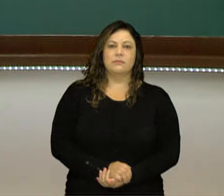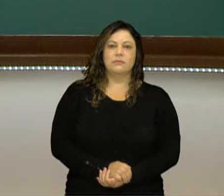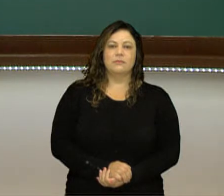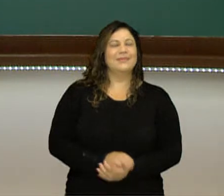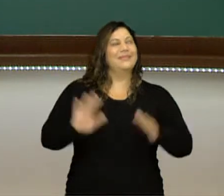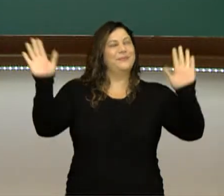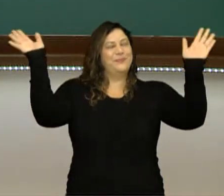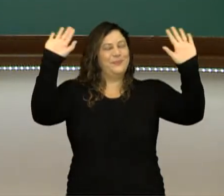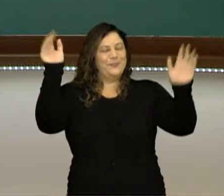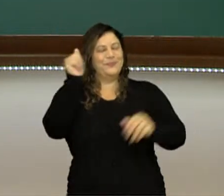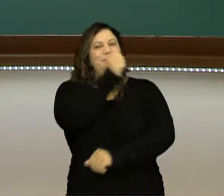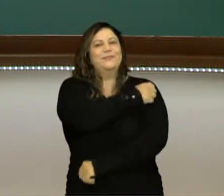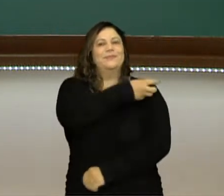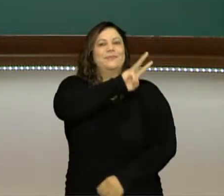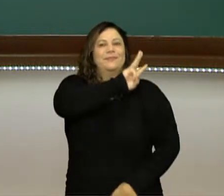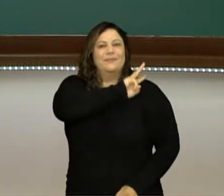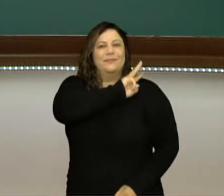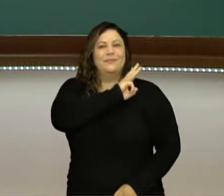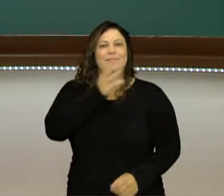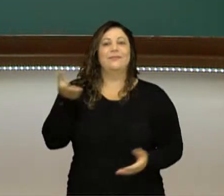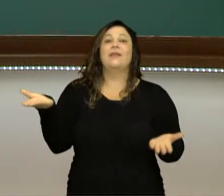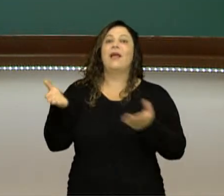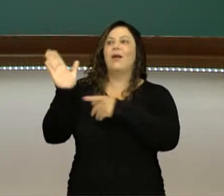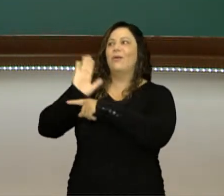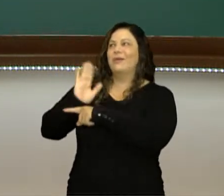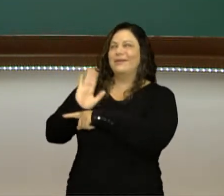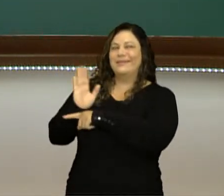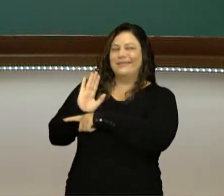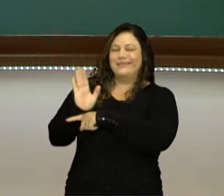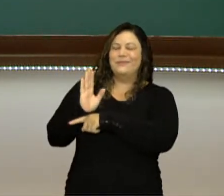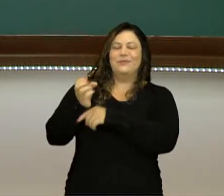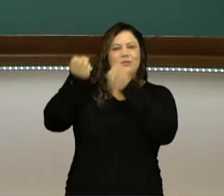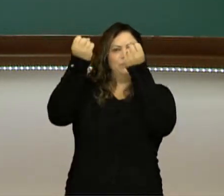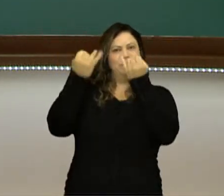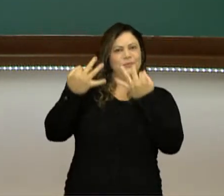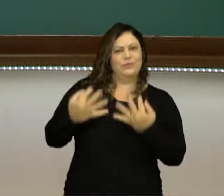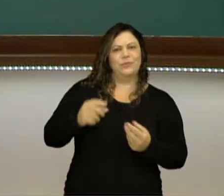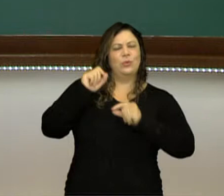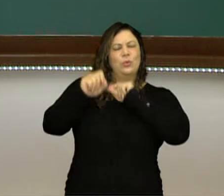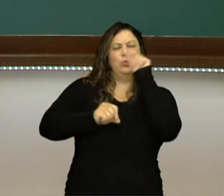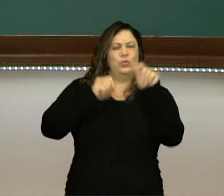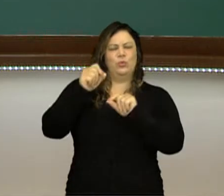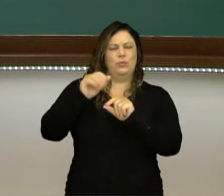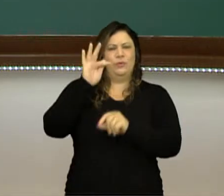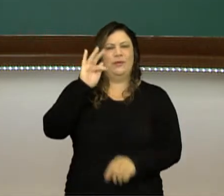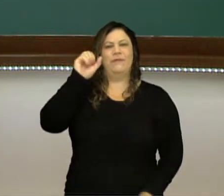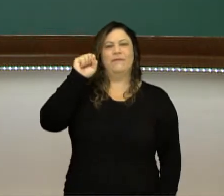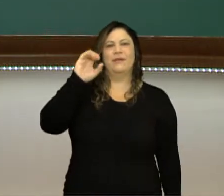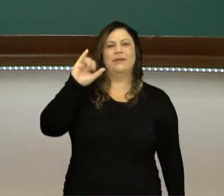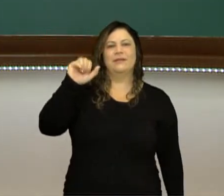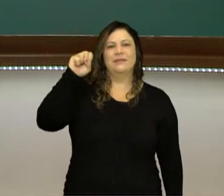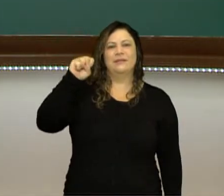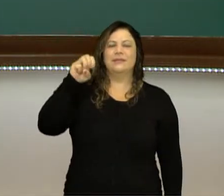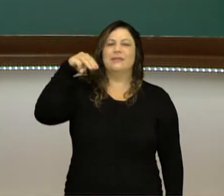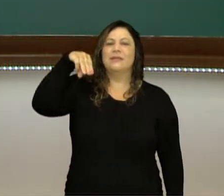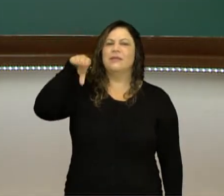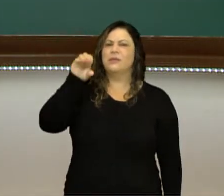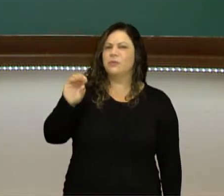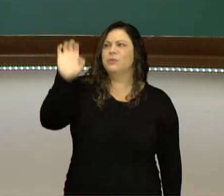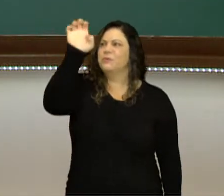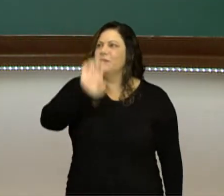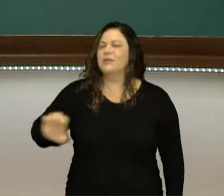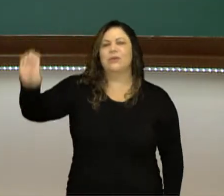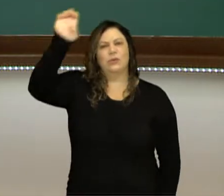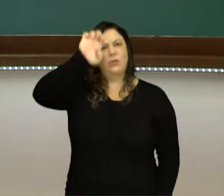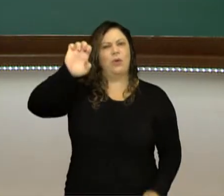Olá, estudantes da terceira série. Nesse vídeo vamos falar sobre a ascensão do fascismo na Europa. Então, vamos